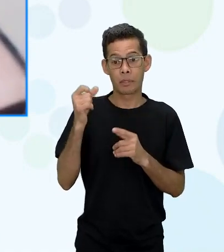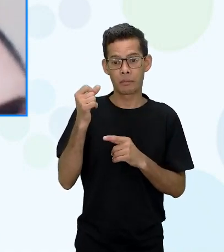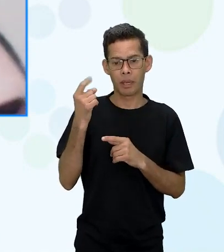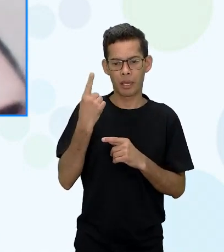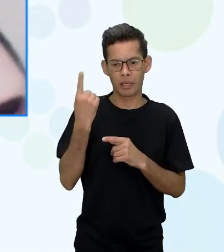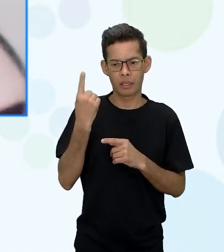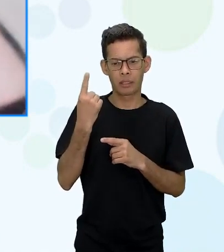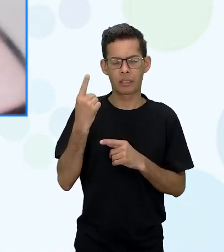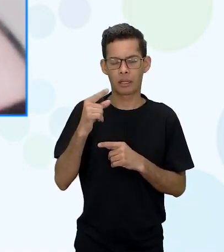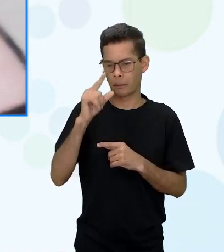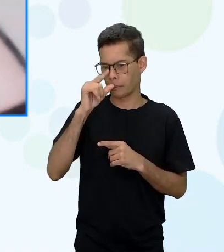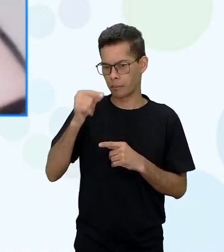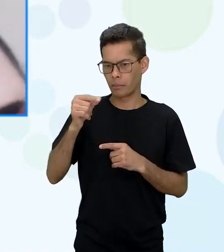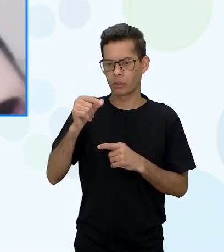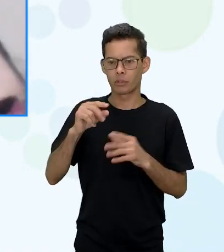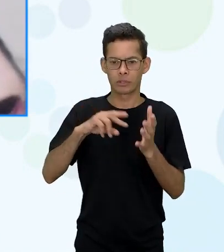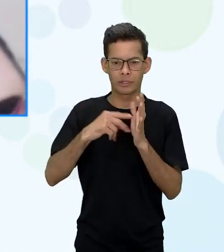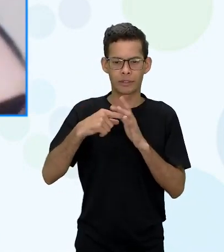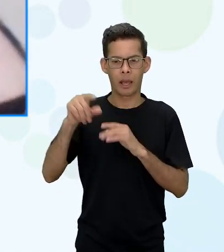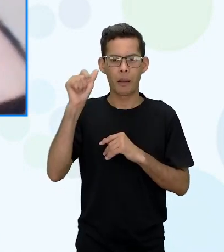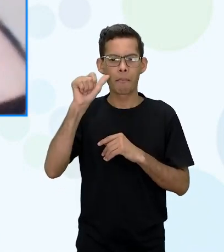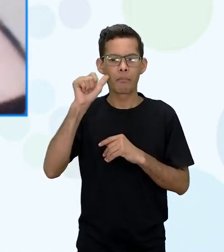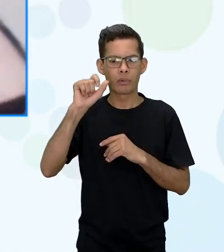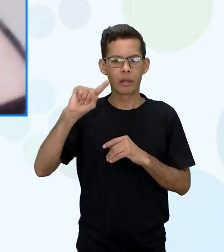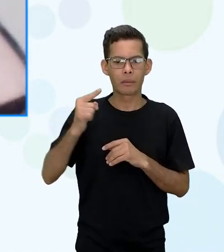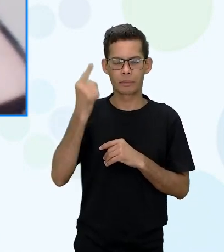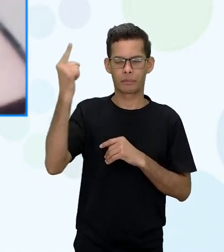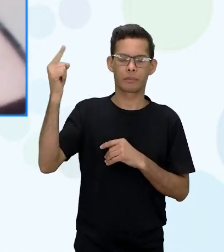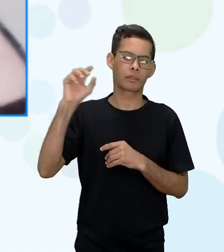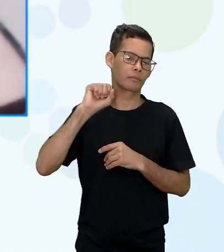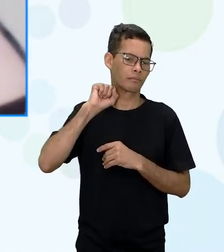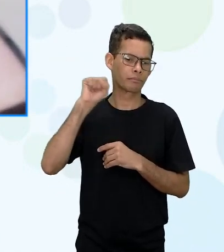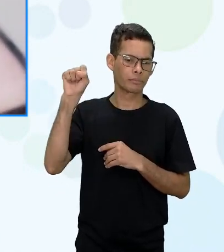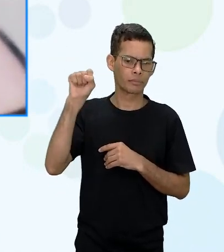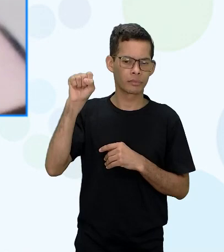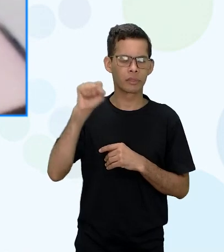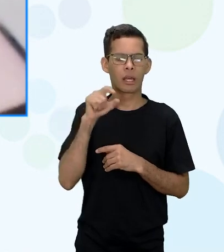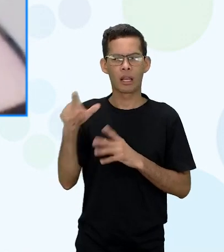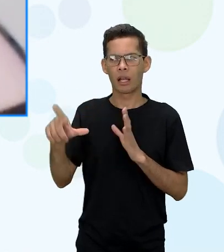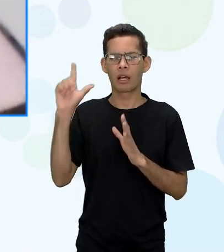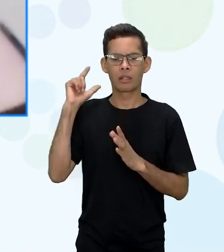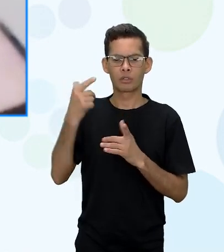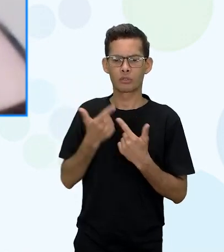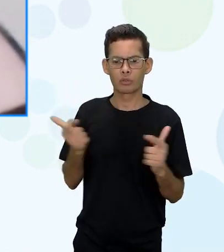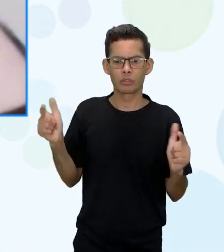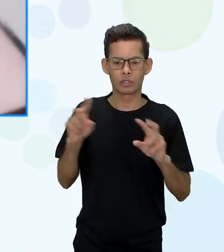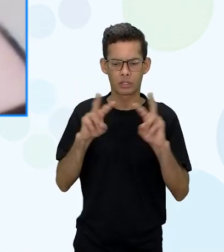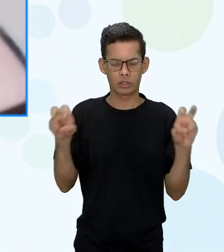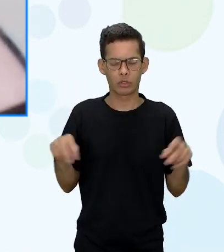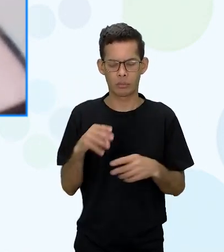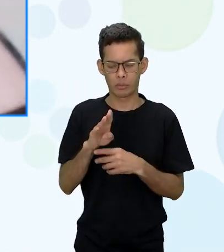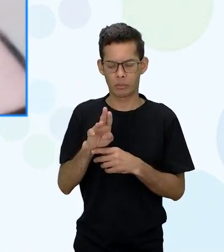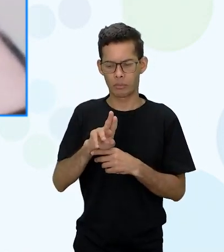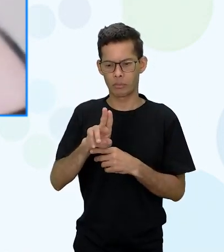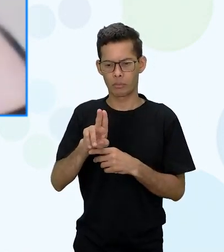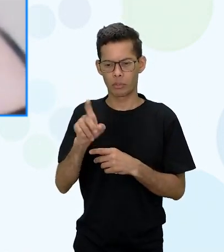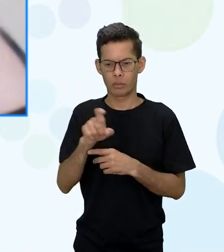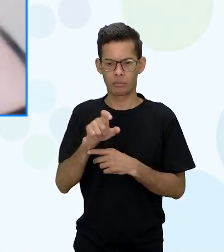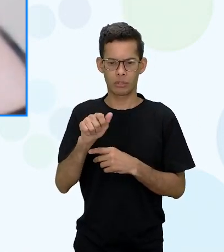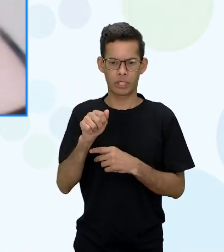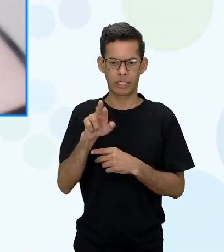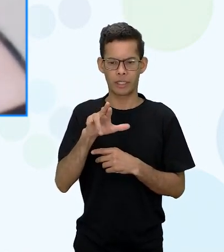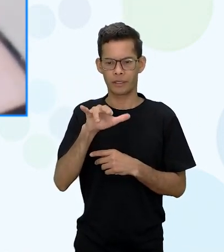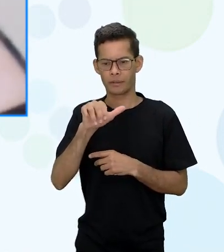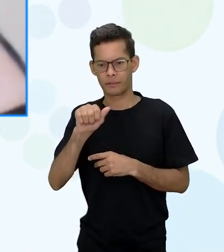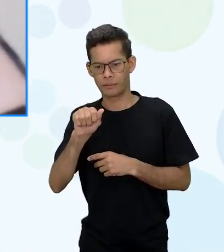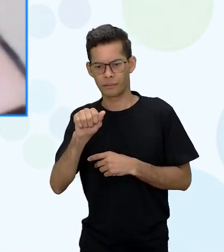vamos dizer assim a mulher ser enforcada ela nem tinha essa questão da feitiçaria bruxaria ela era fofoqueira e